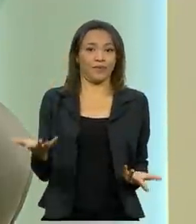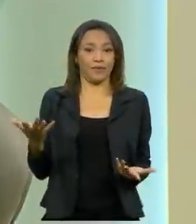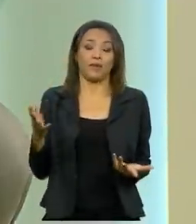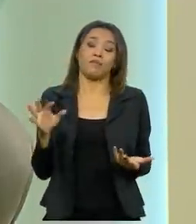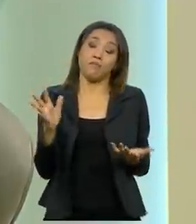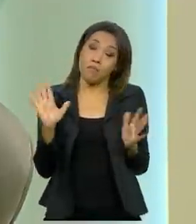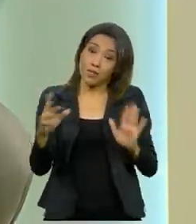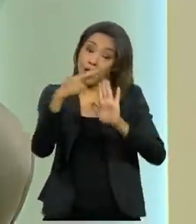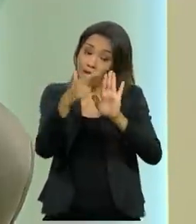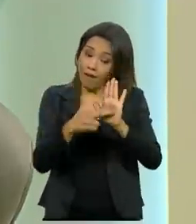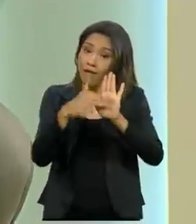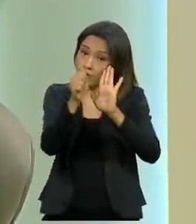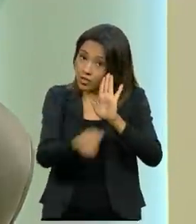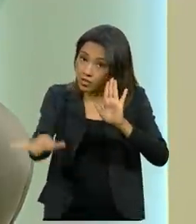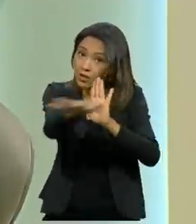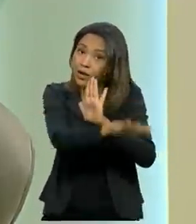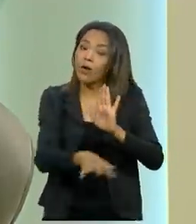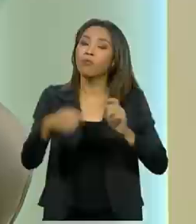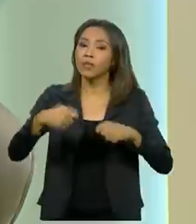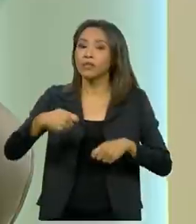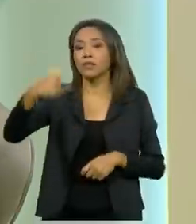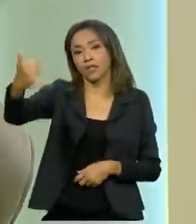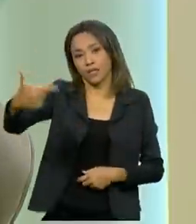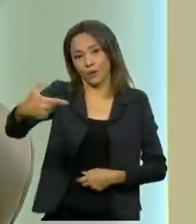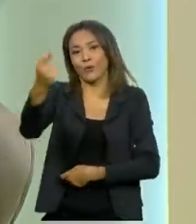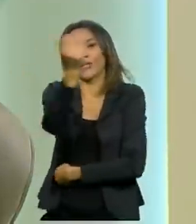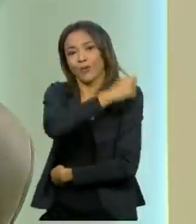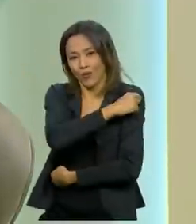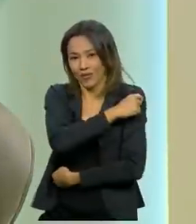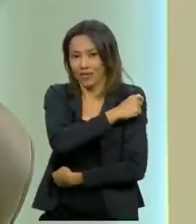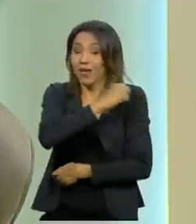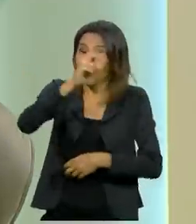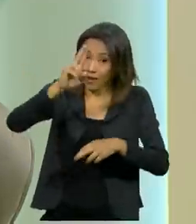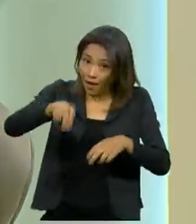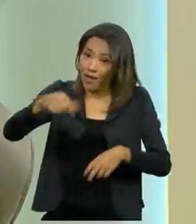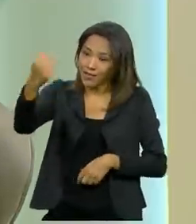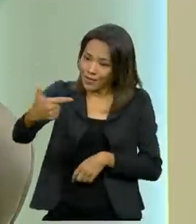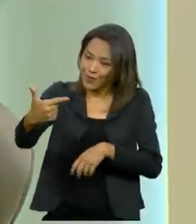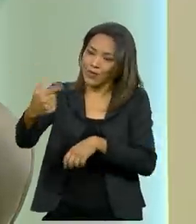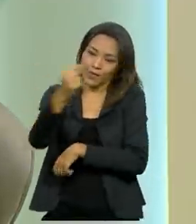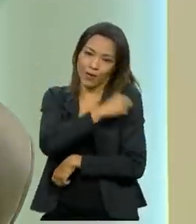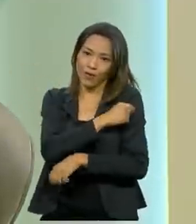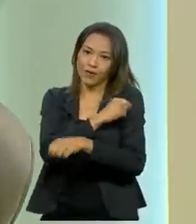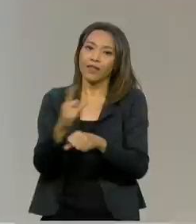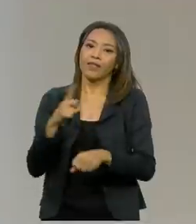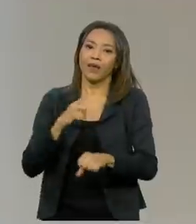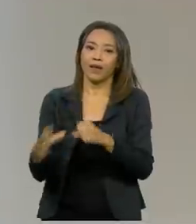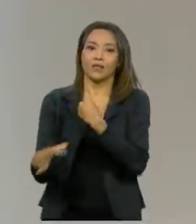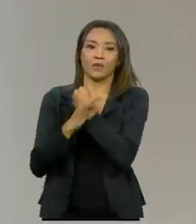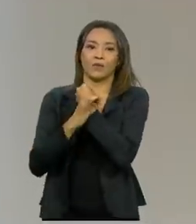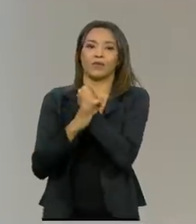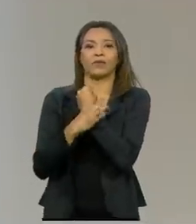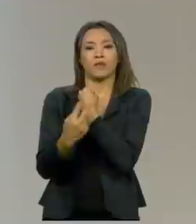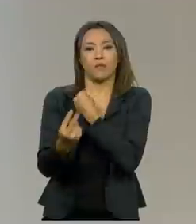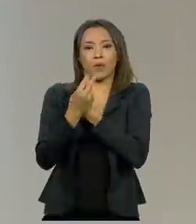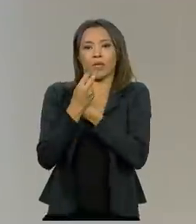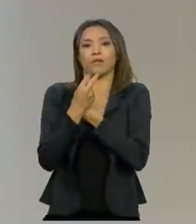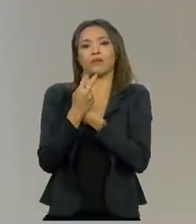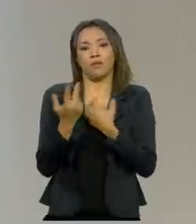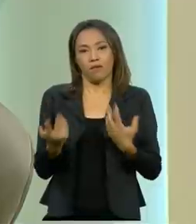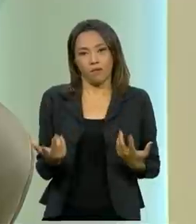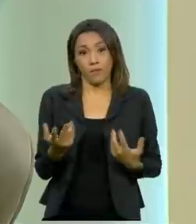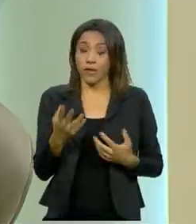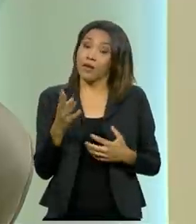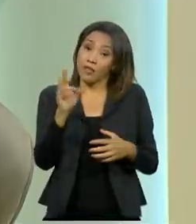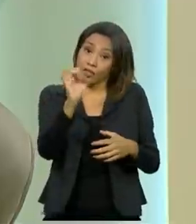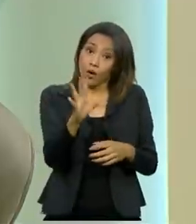é para fazer o uso da segunda dose, porque somente com a segunda dose há a proteção completa, né? Com exceção da vacina da